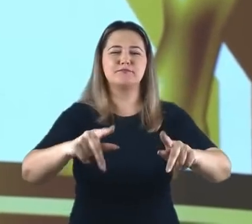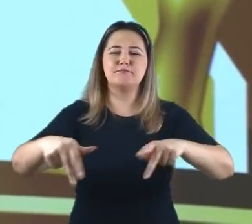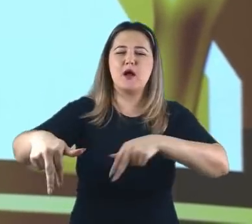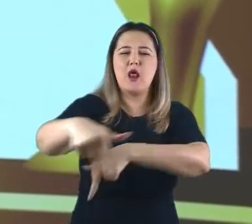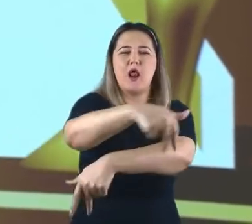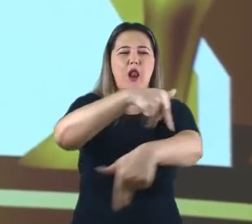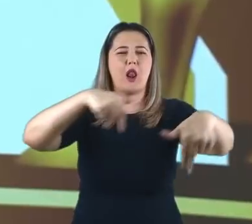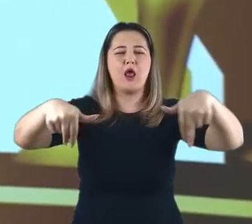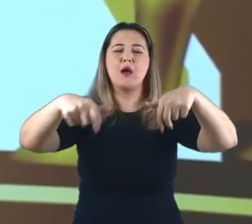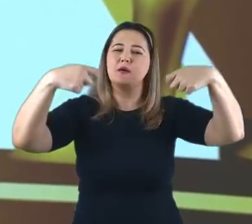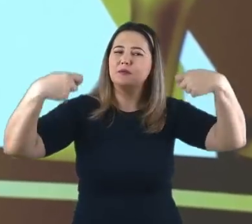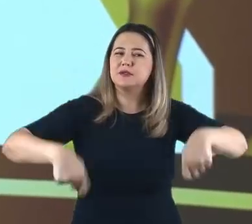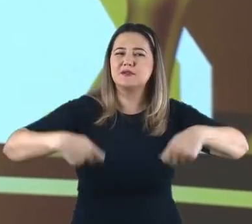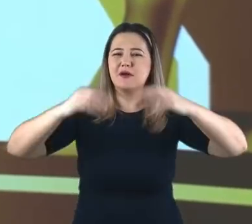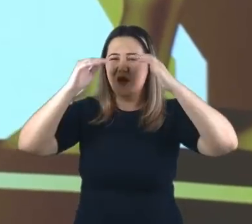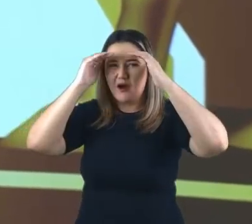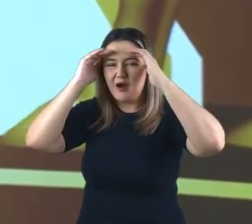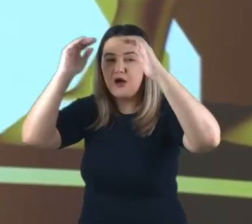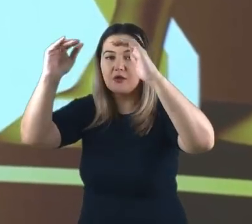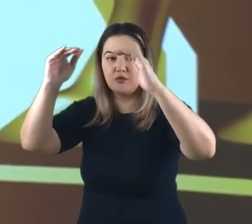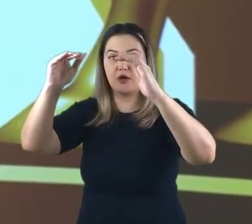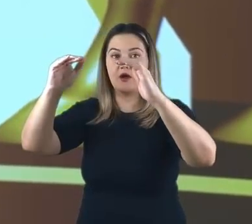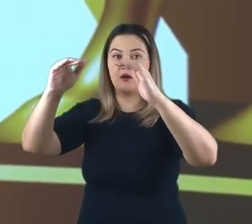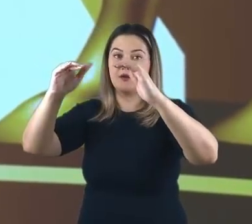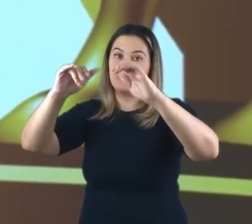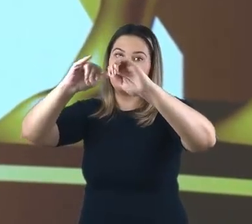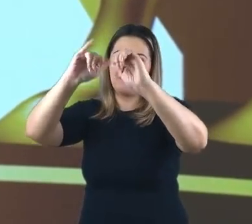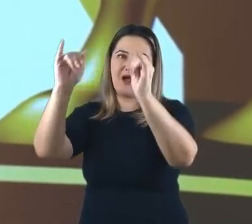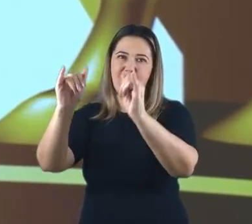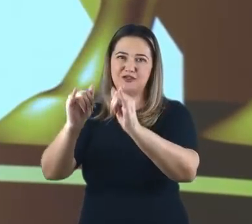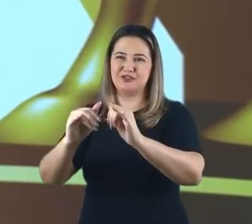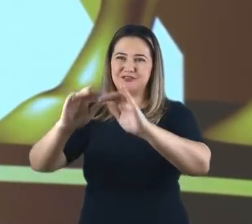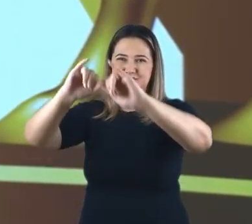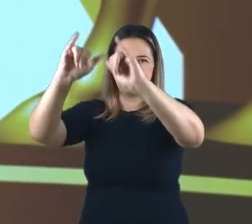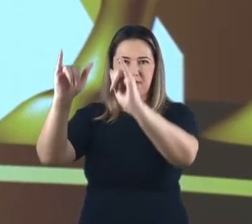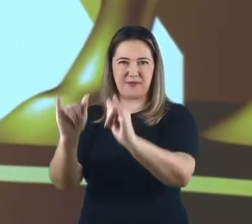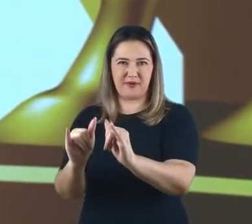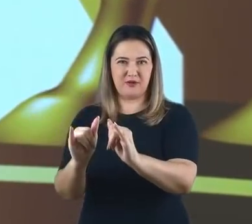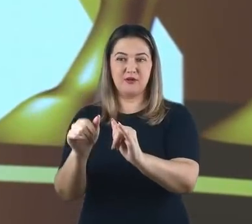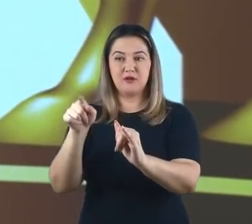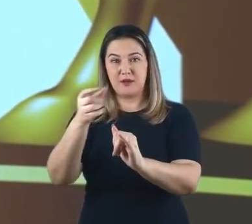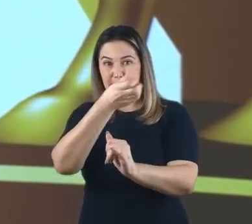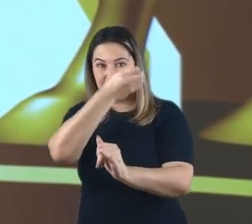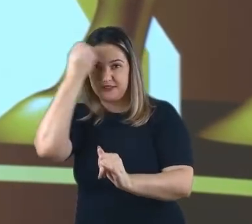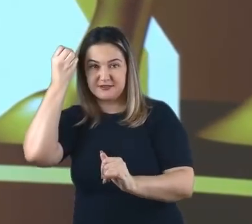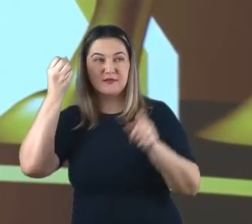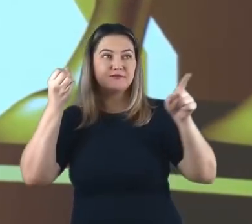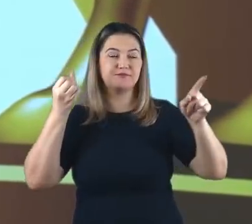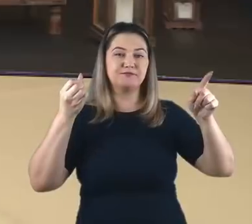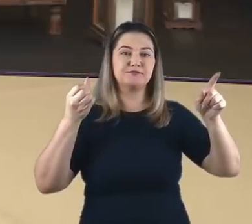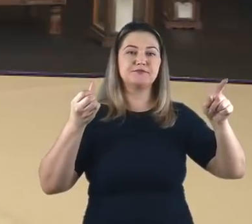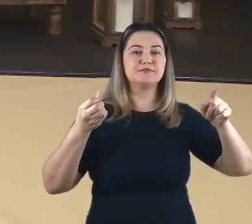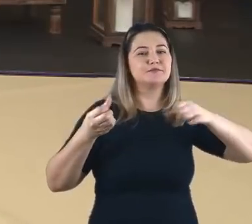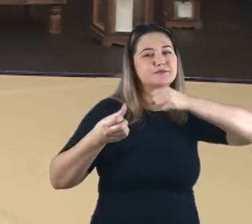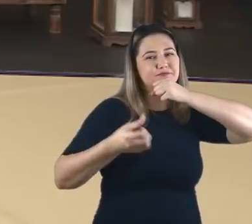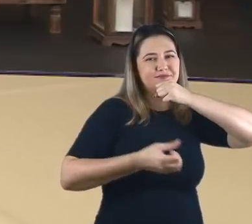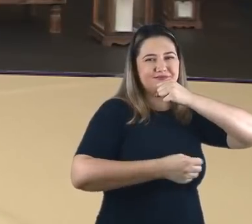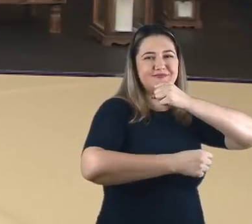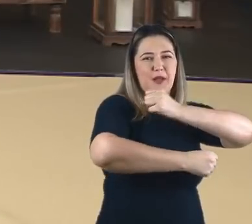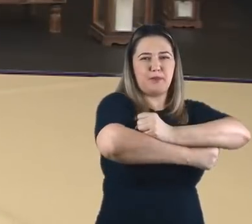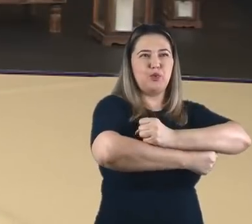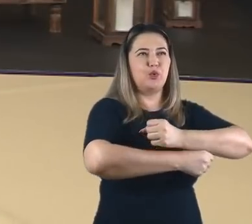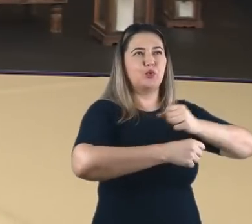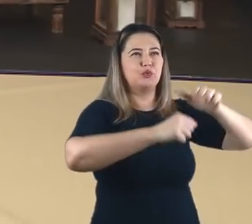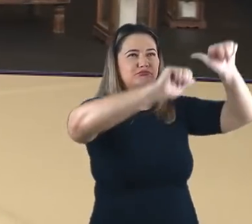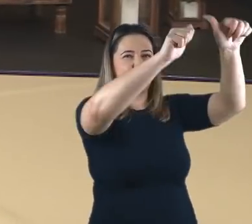a imagem do rei, no caso de Nabucodonosor, e da besta, no caso do Apocalipse. Outra coisa é que